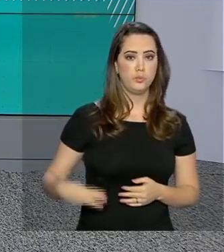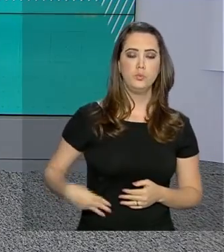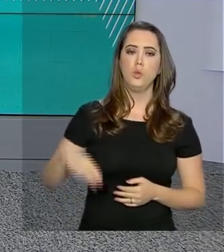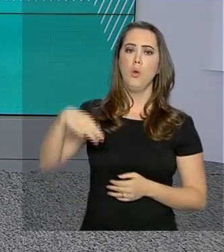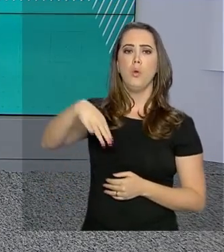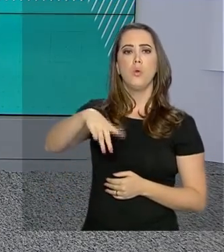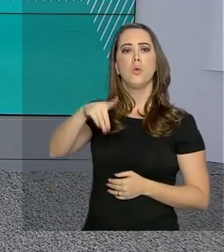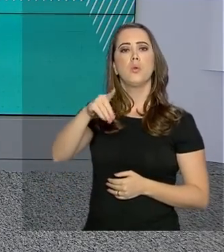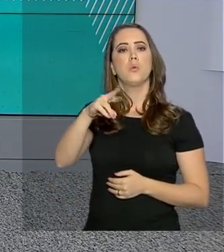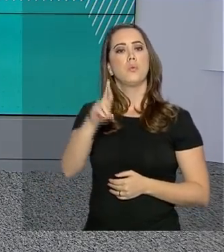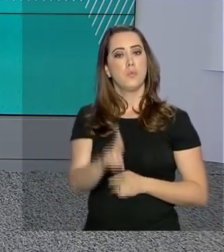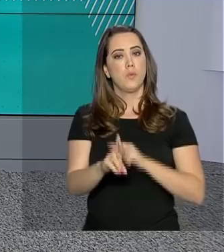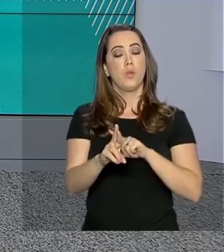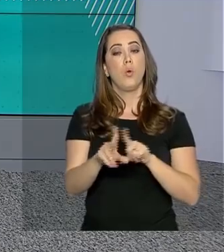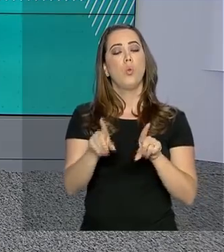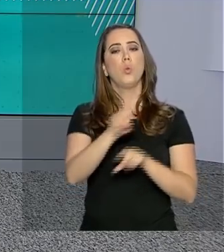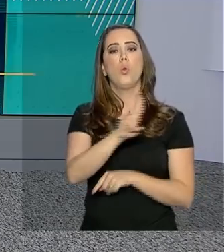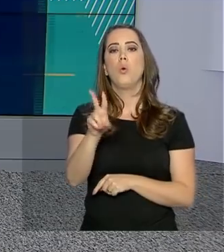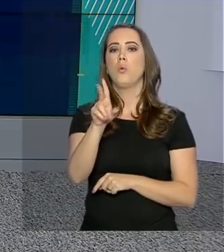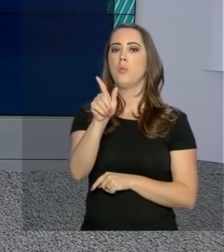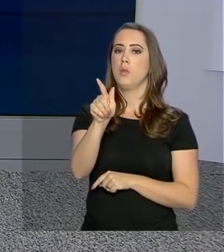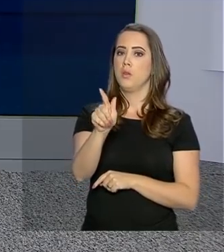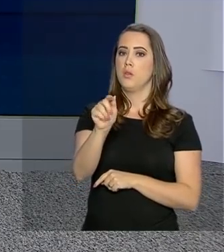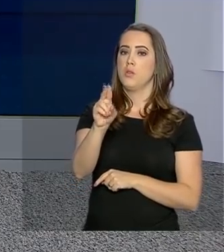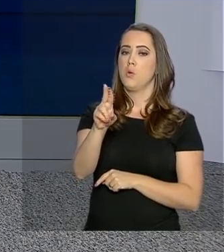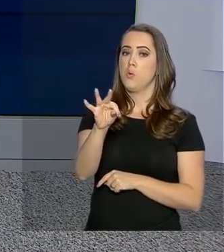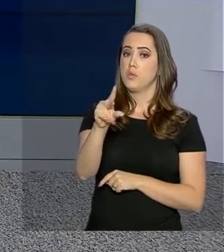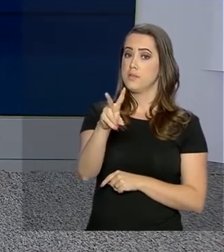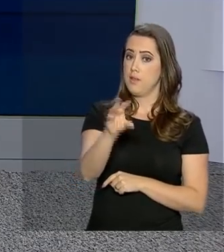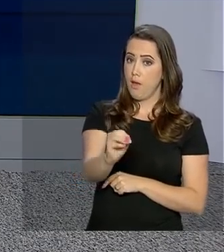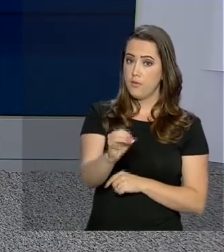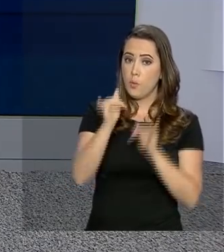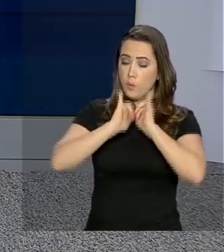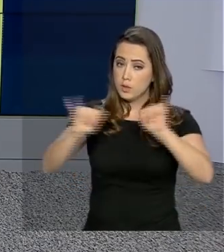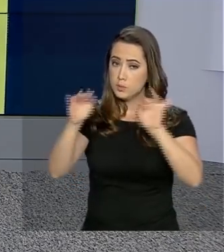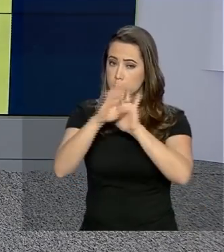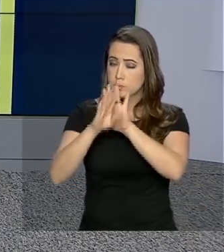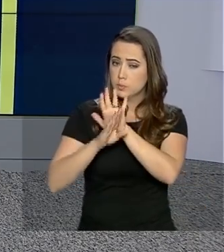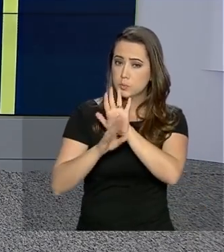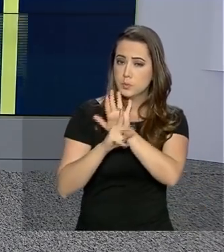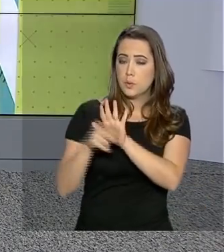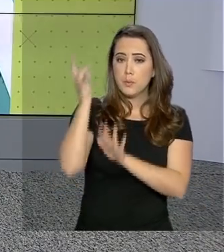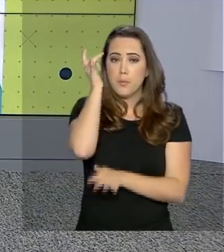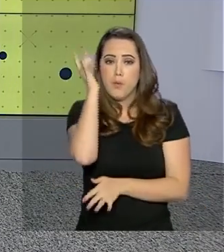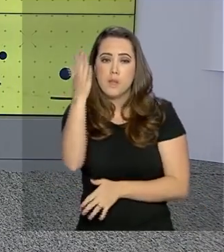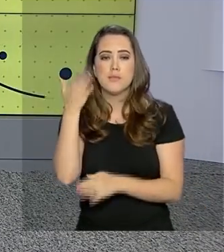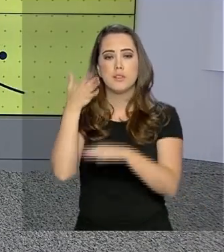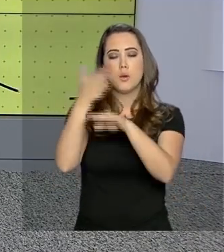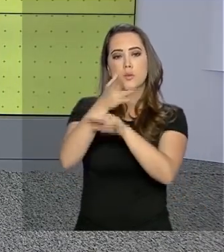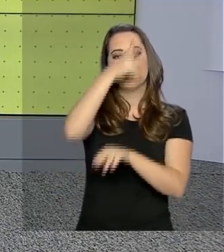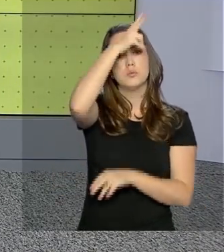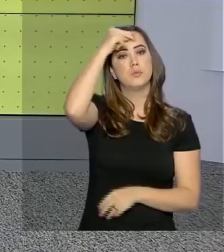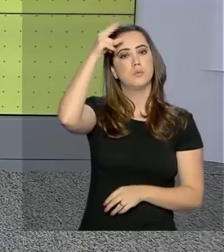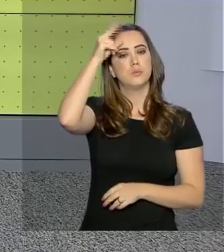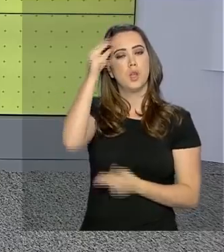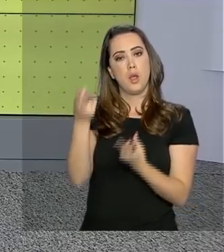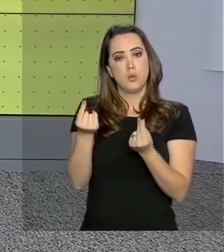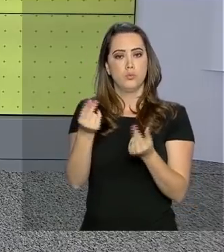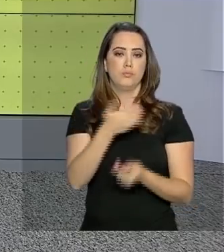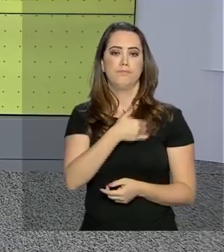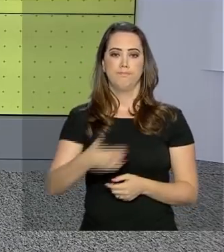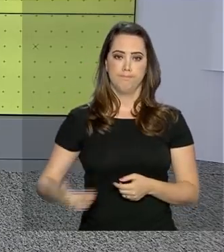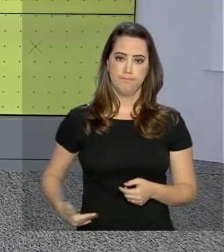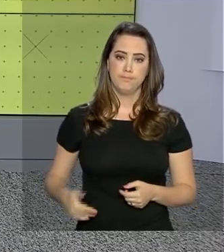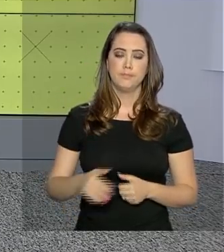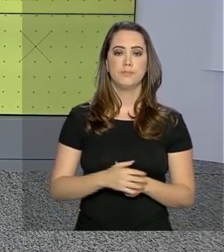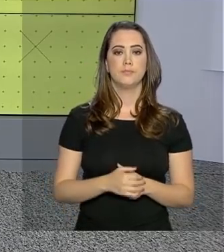Desenvolvimento Regional, Gustavo Canuto, anunciou o ProCidades, um programa para facilitar o acesso das prefeituras aos